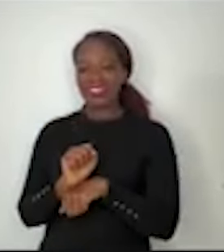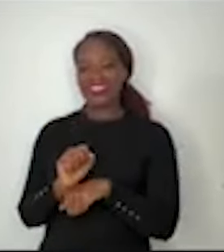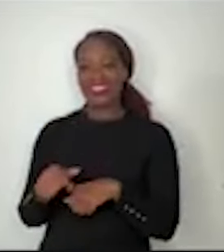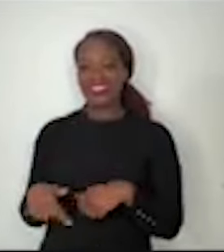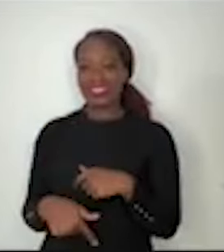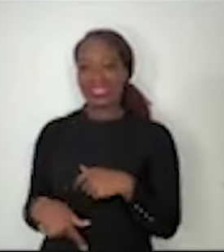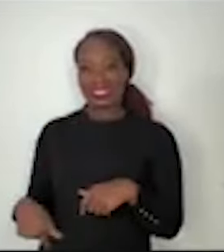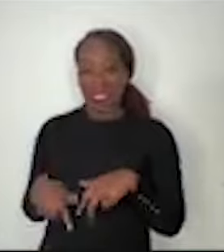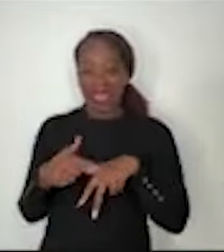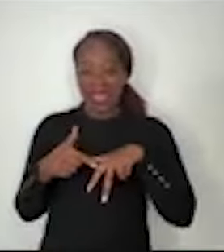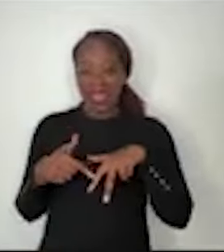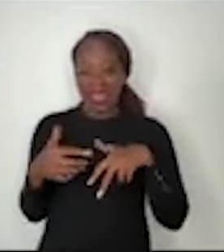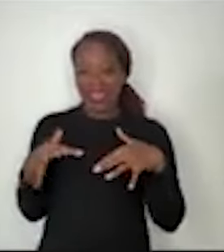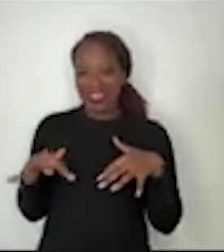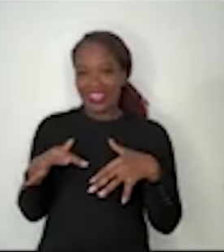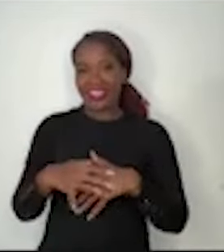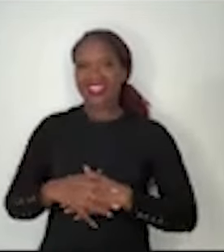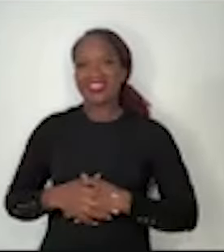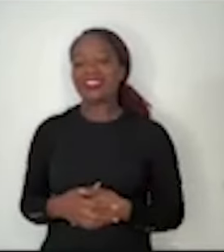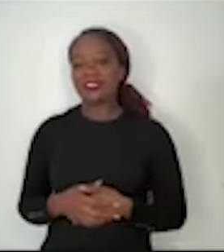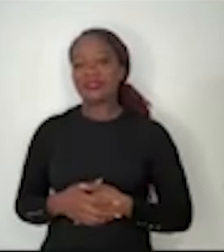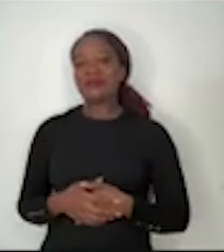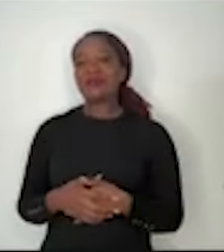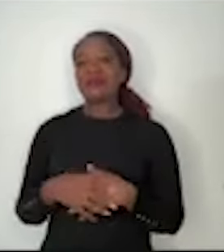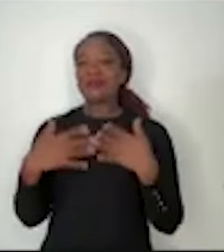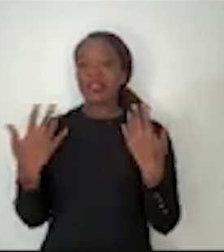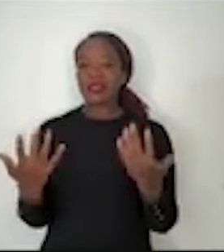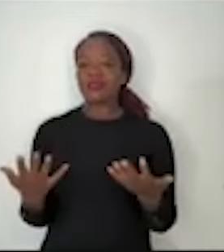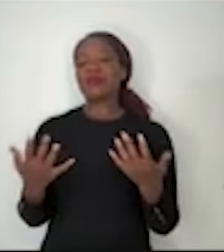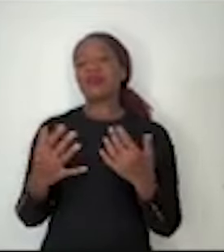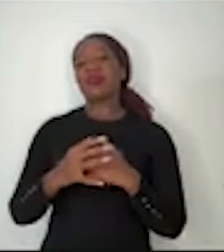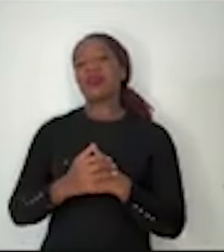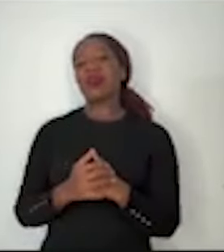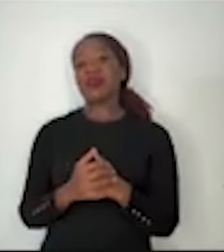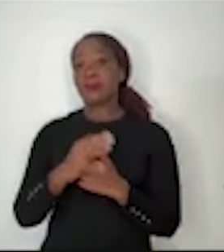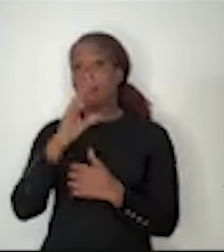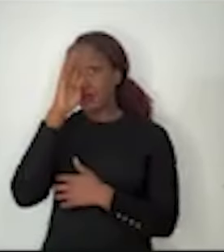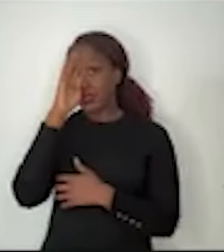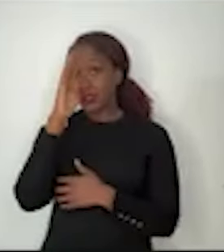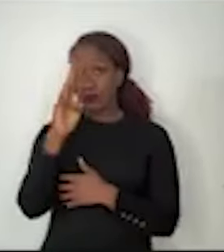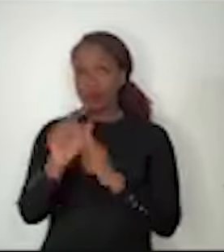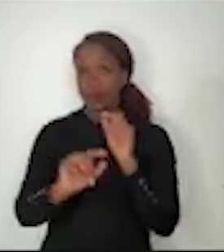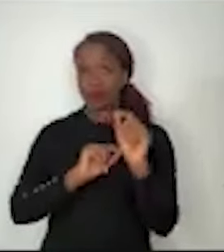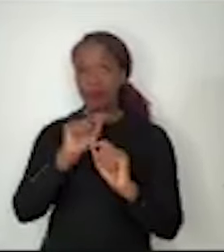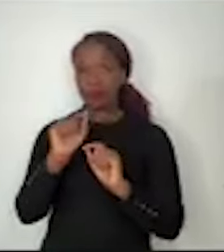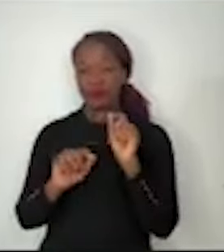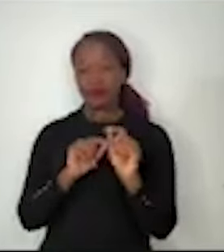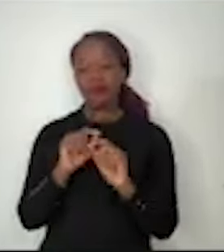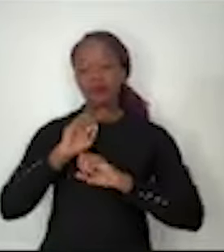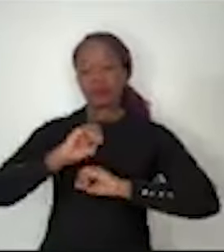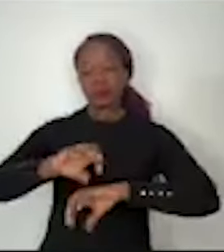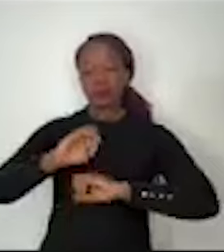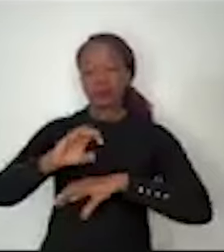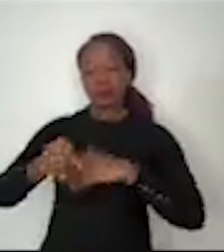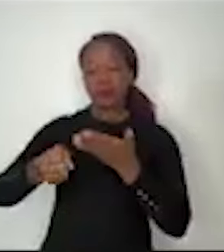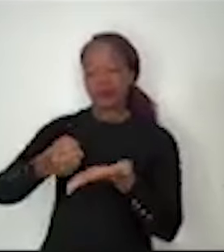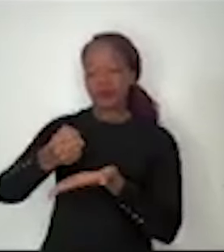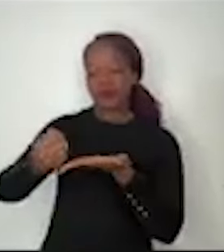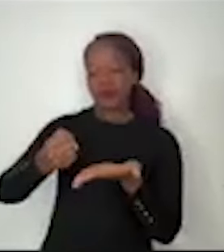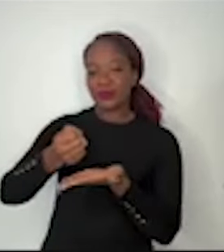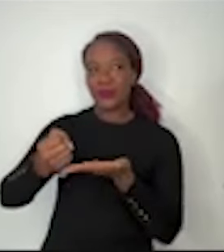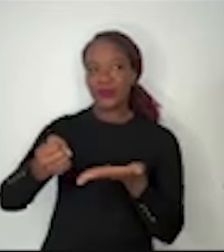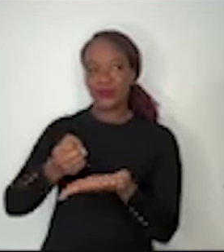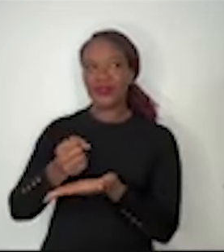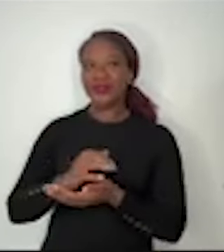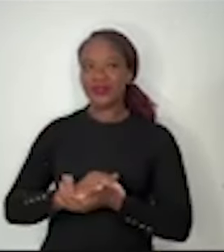quarto item de uma agenda brasileira é a prioridade máxima para a educação básica. Foi isso que nos